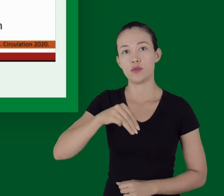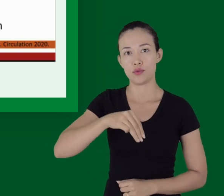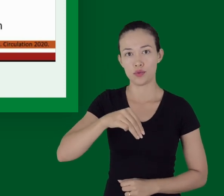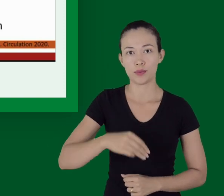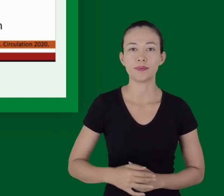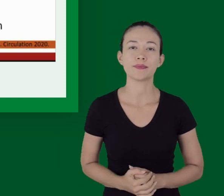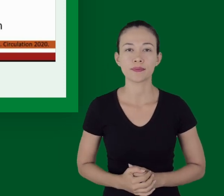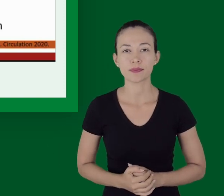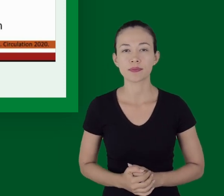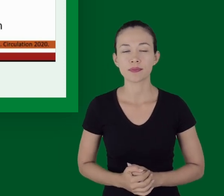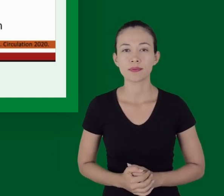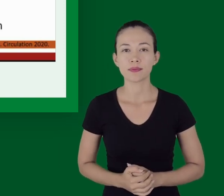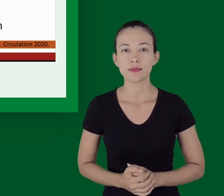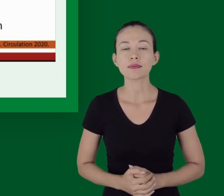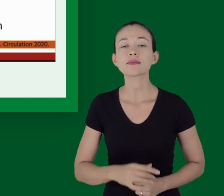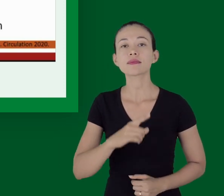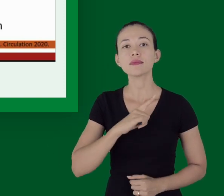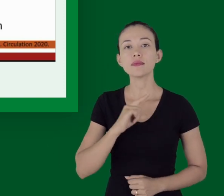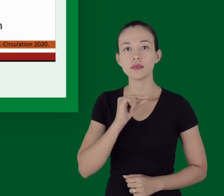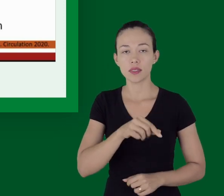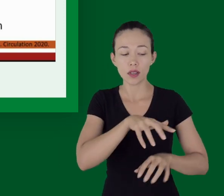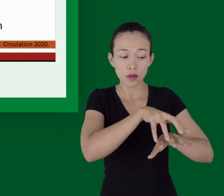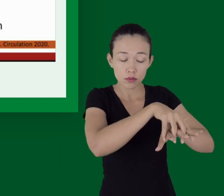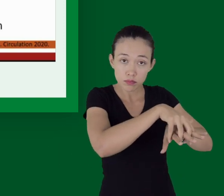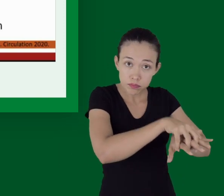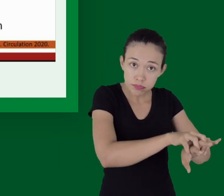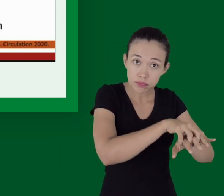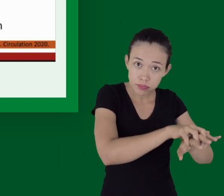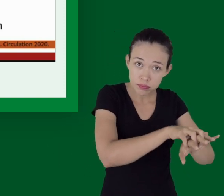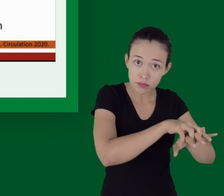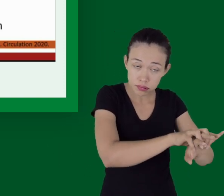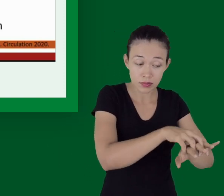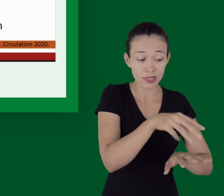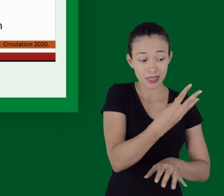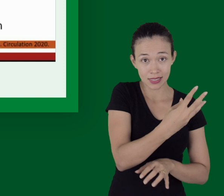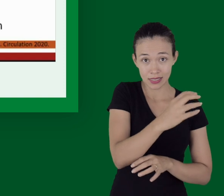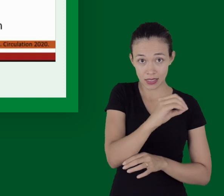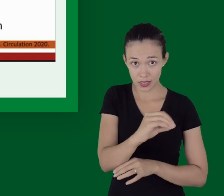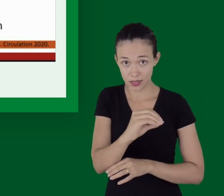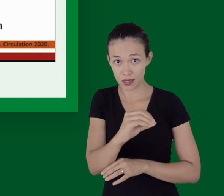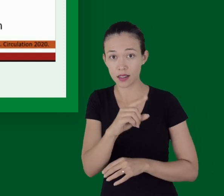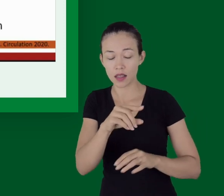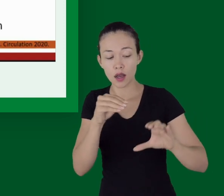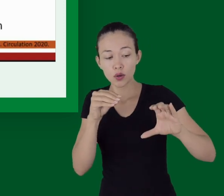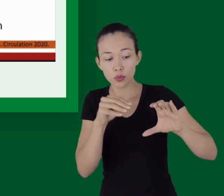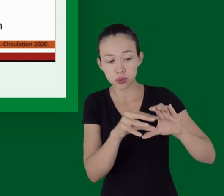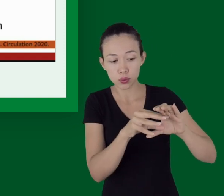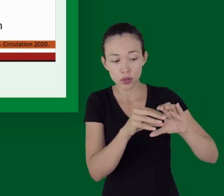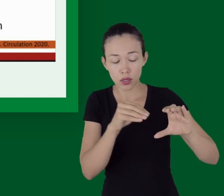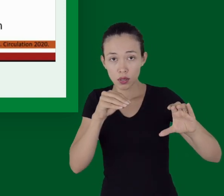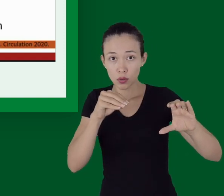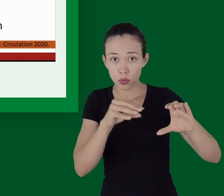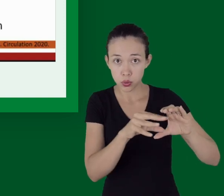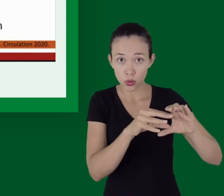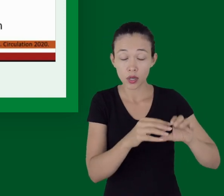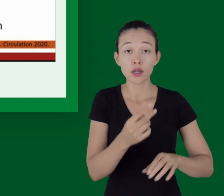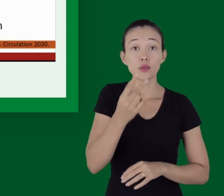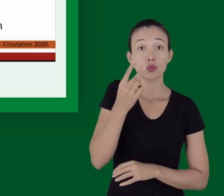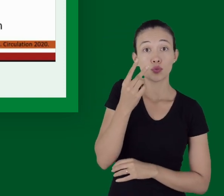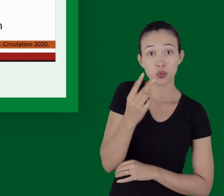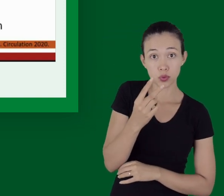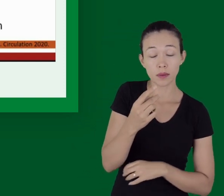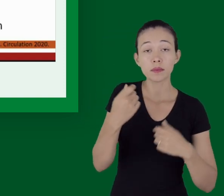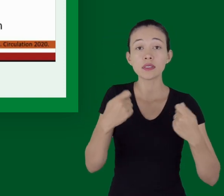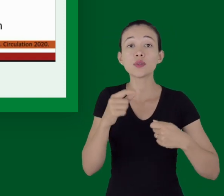Após 5 ciclos de 30 compressões para 2 ventilações, a gente tem que reavaliar o pulso